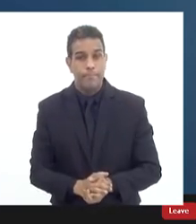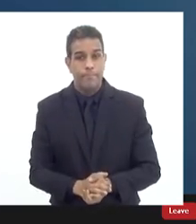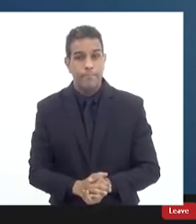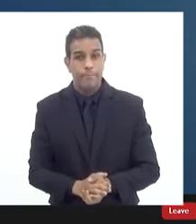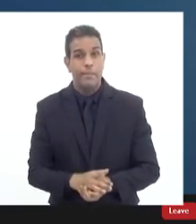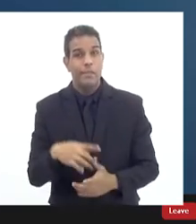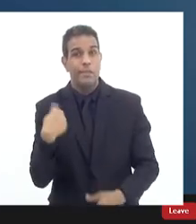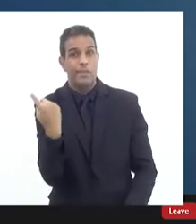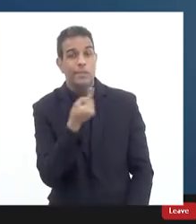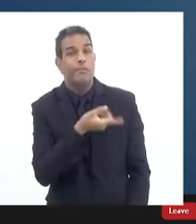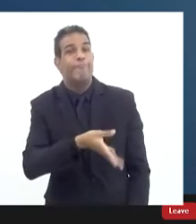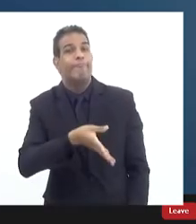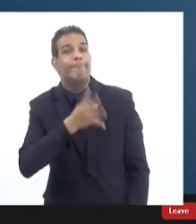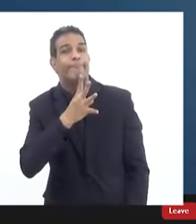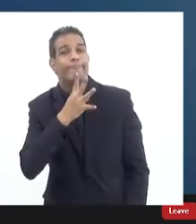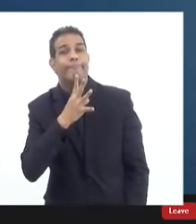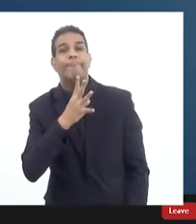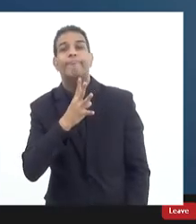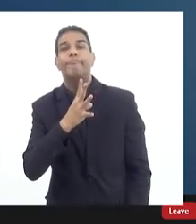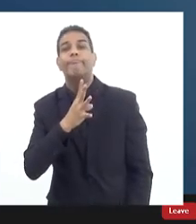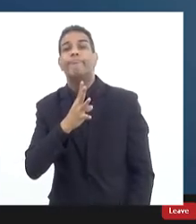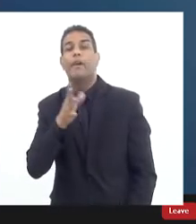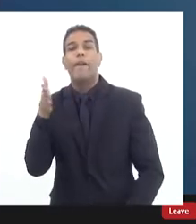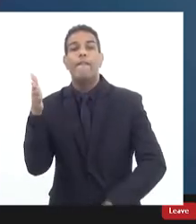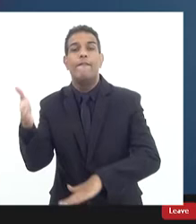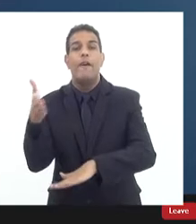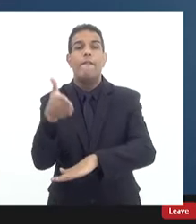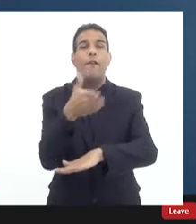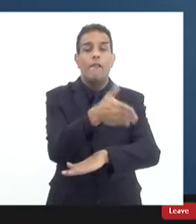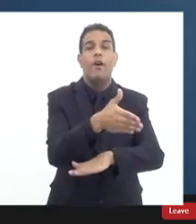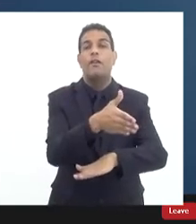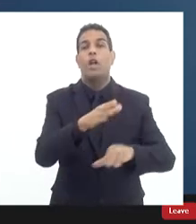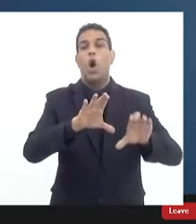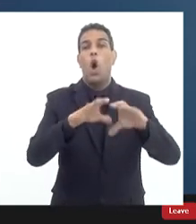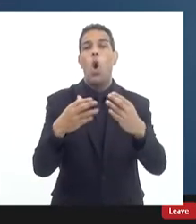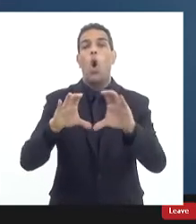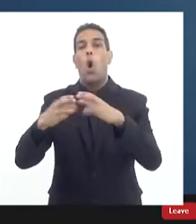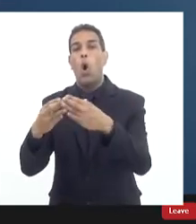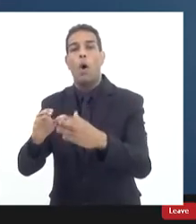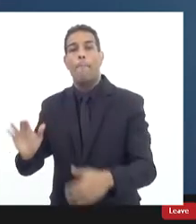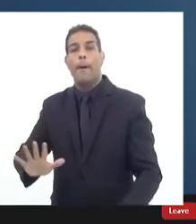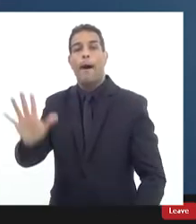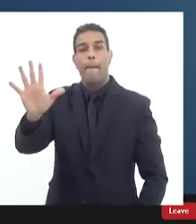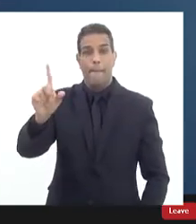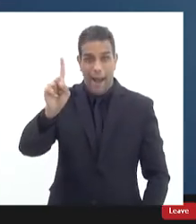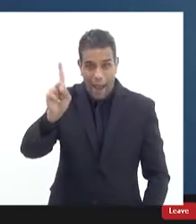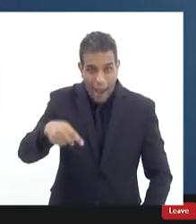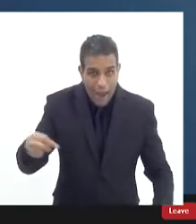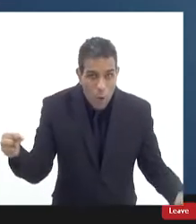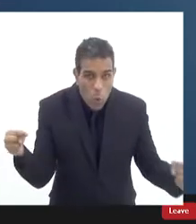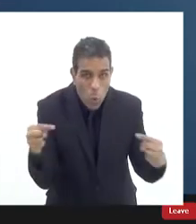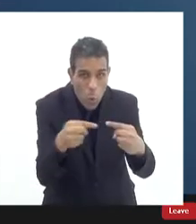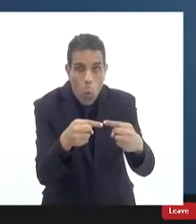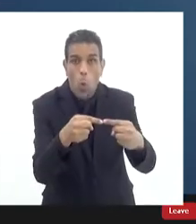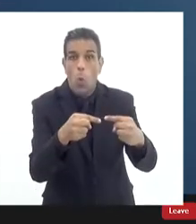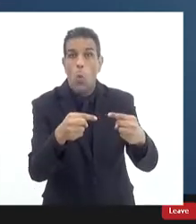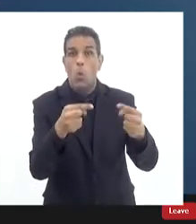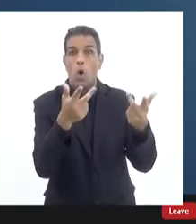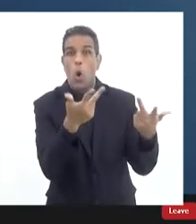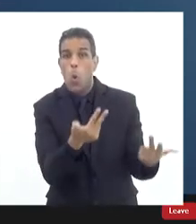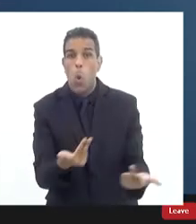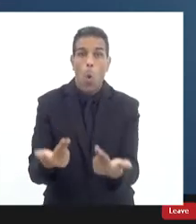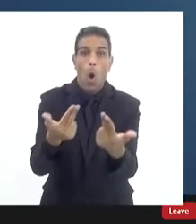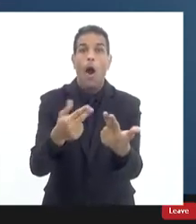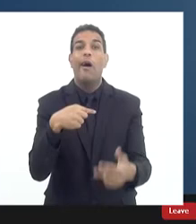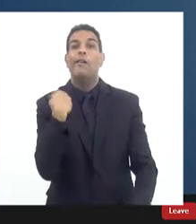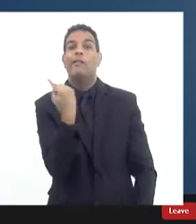observado nessas comunidades impulsões policiais que não se caracterizam como operação policial da forma